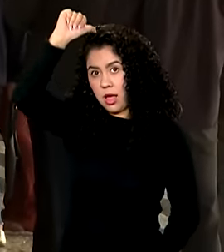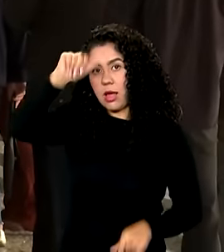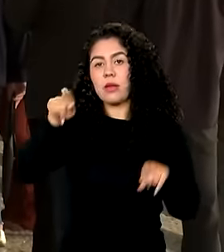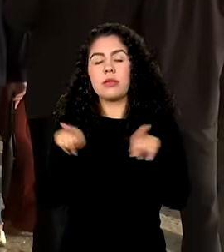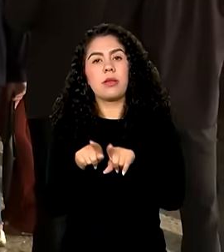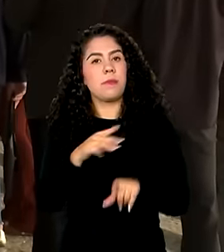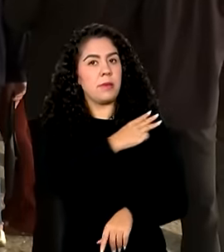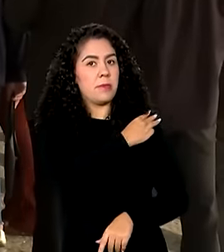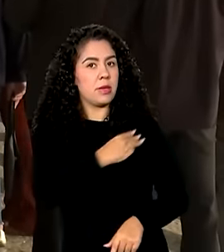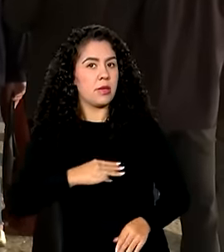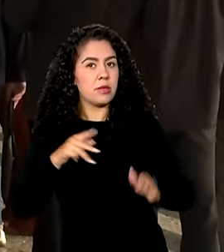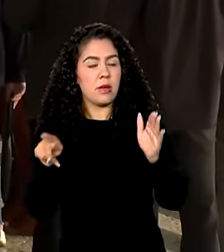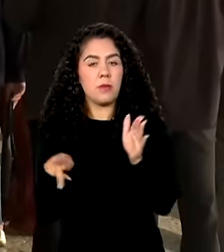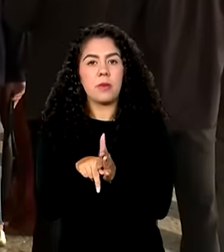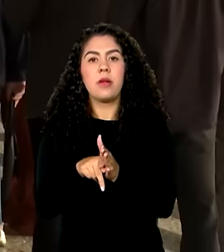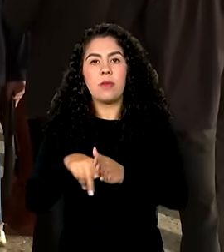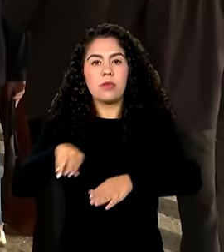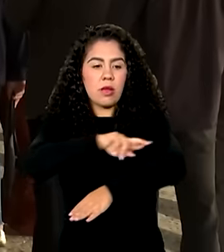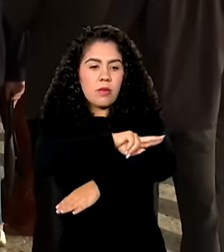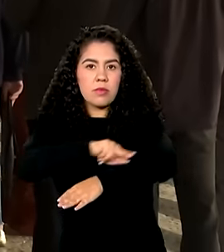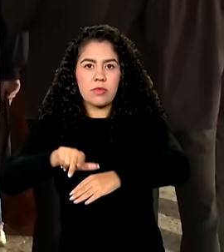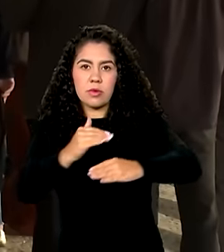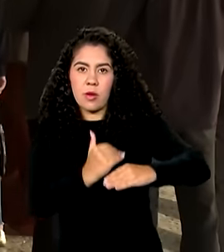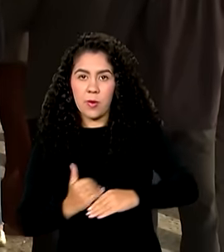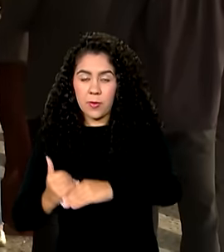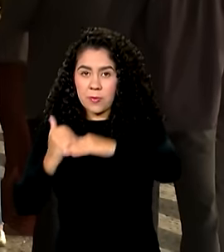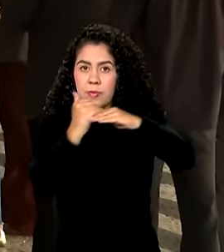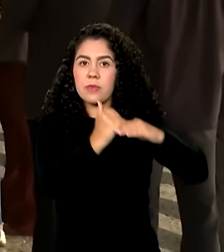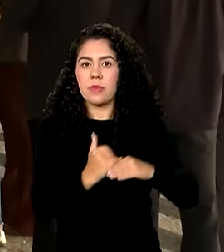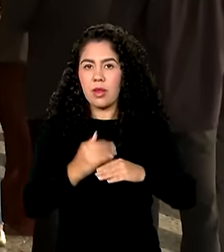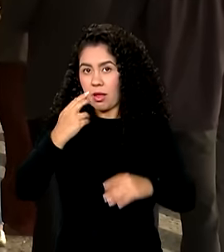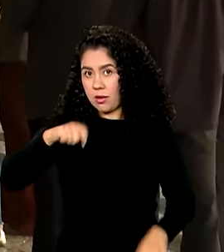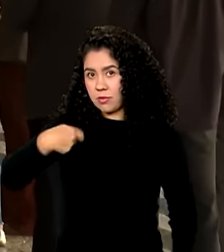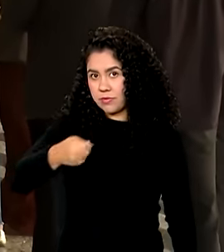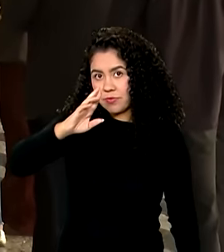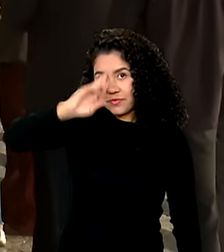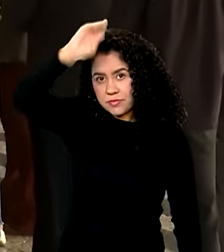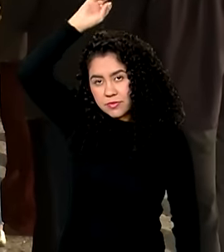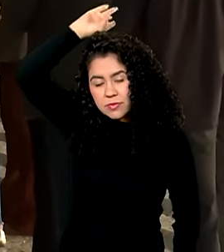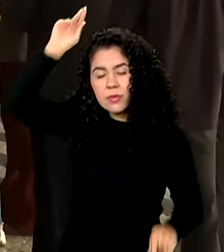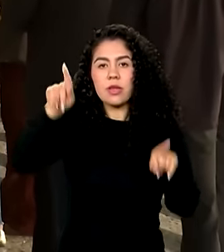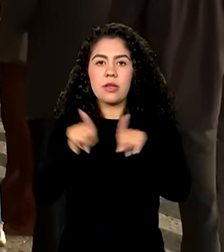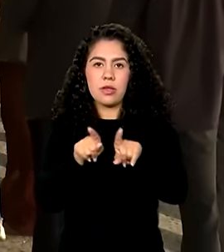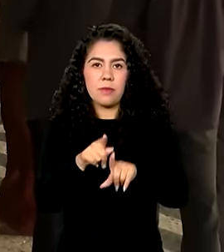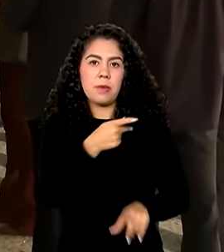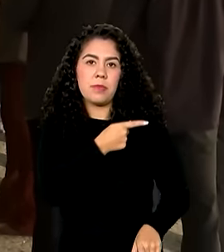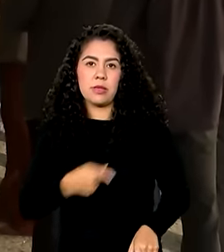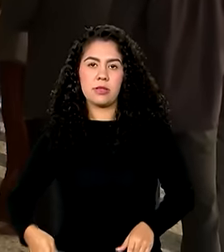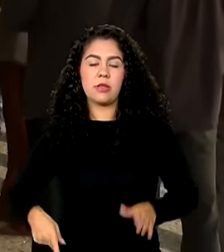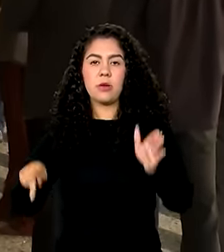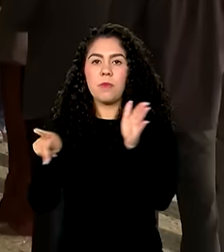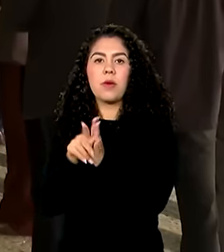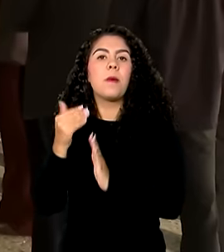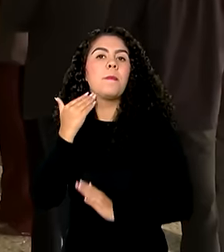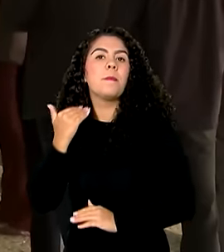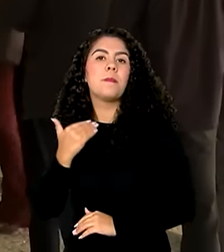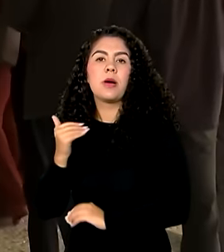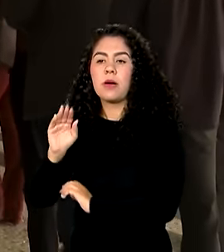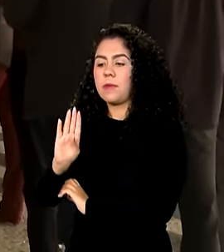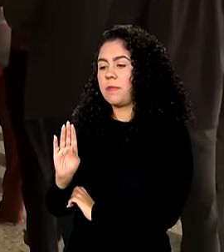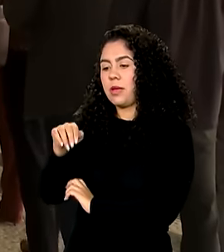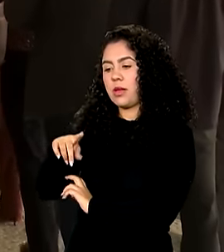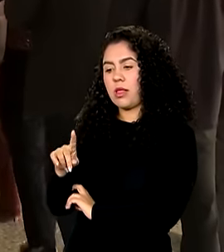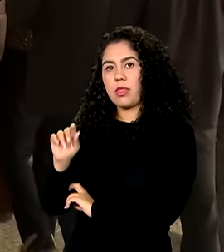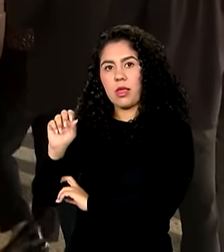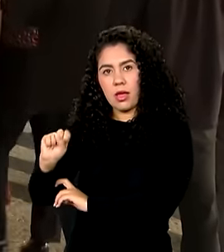Igualdade Racial, Aniele Franco e o presidente do BNDES, Aloysio Mercadante. E em uma reunião ministerial